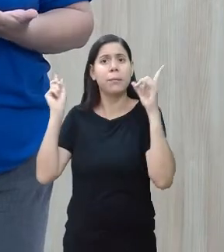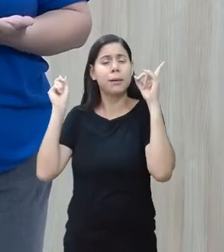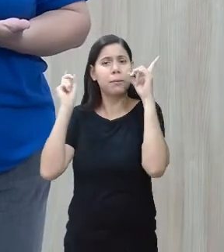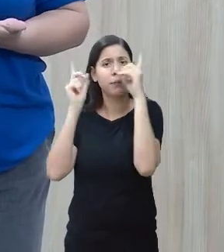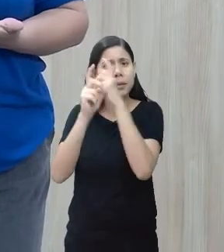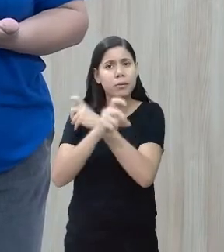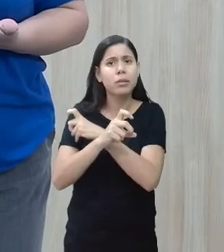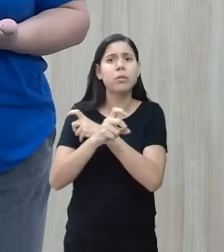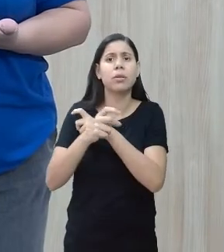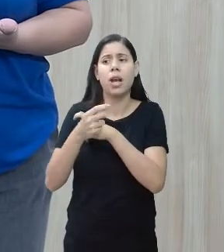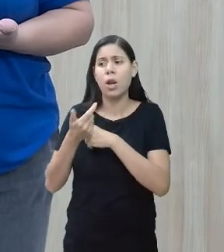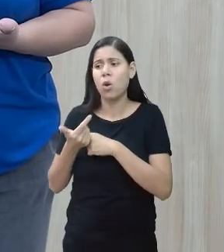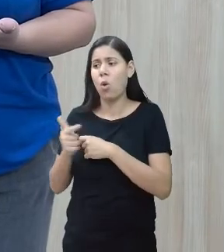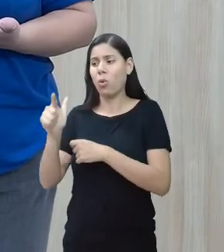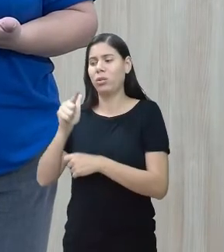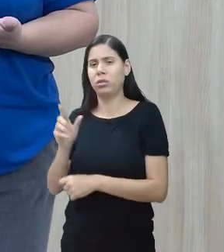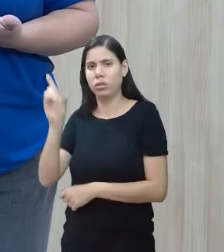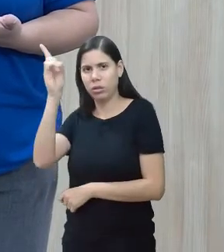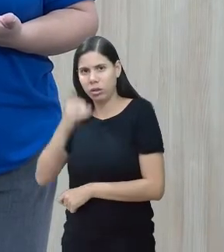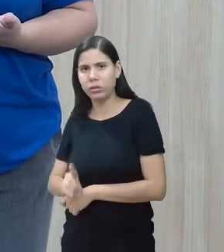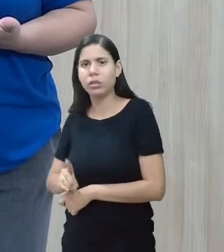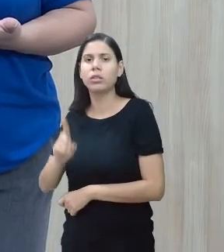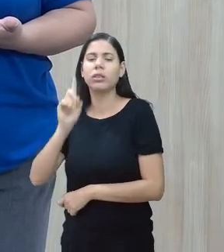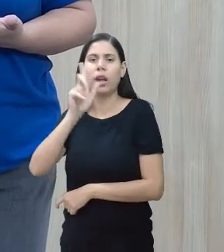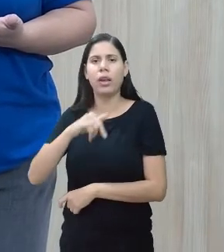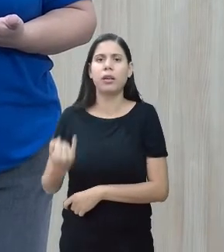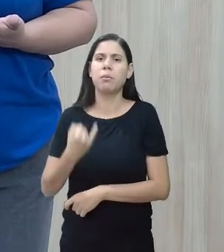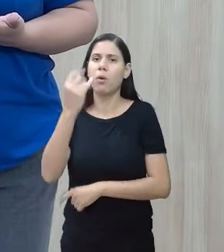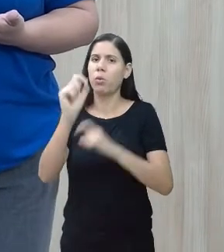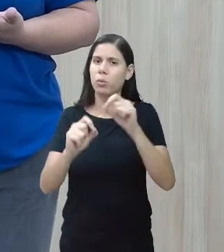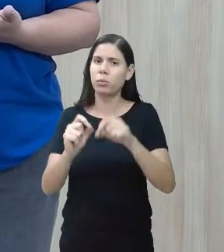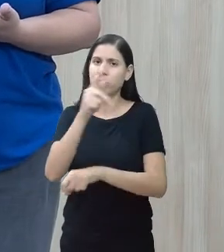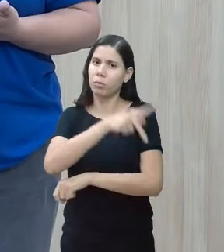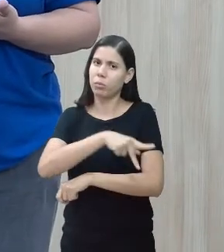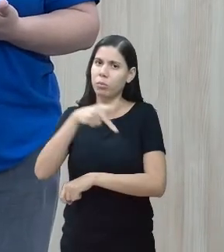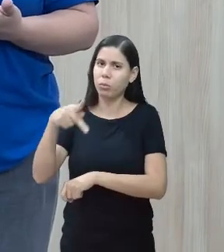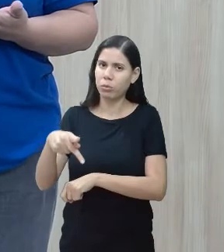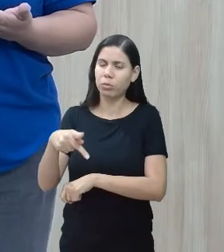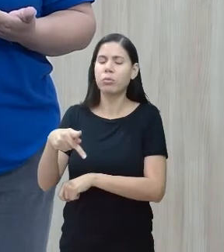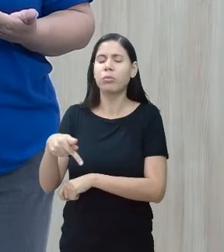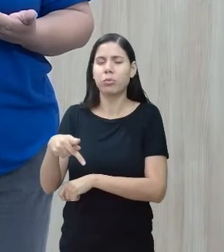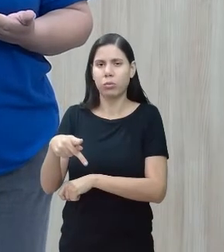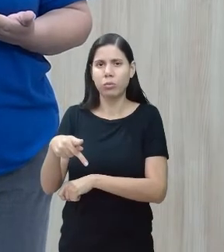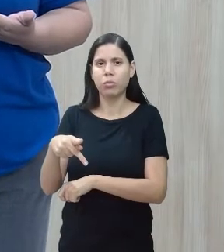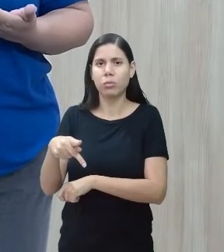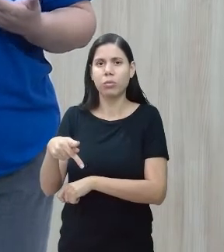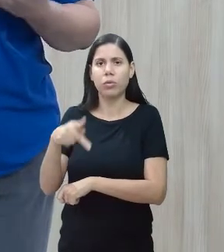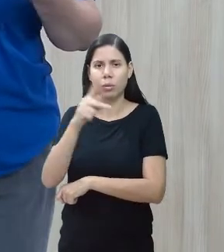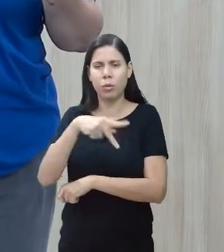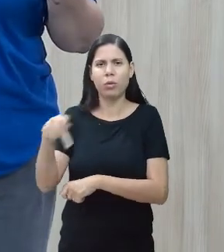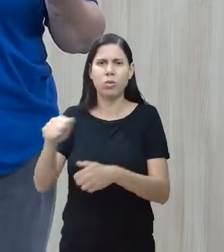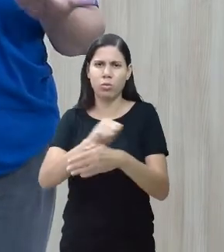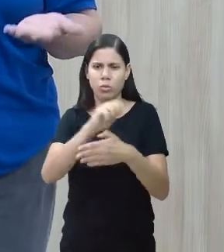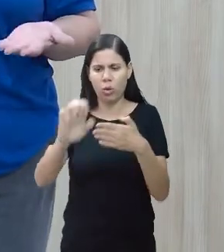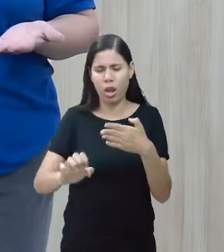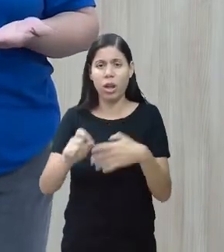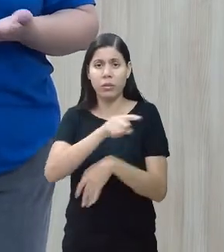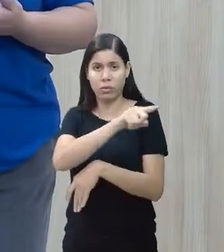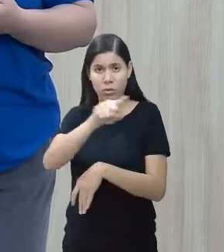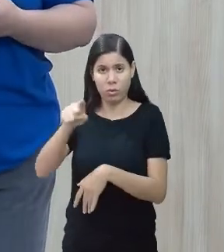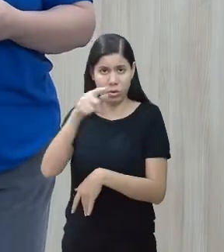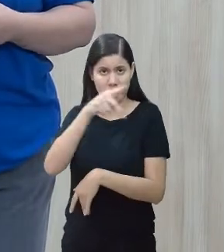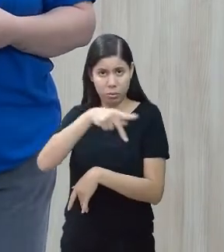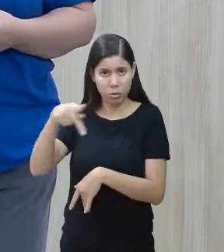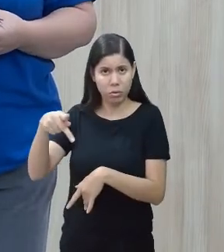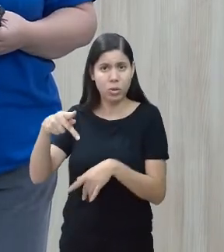atrelado a outra deficiência, é importante que o professor, que o professor do AEE, que você professor